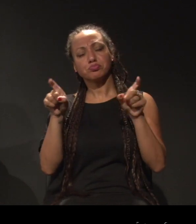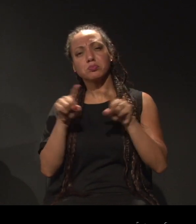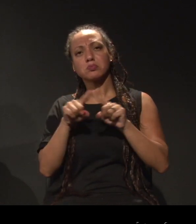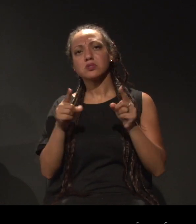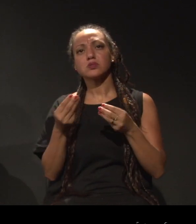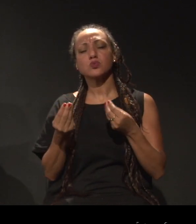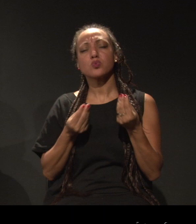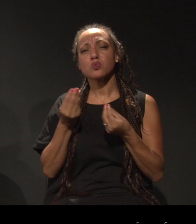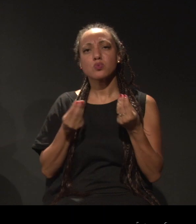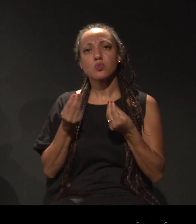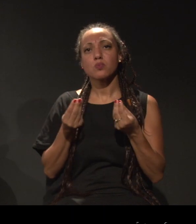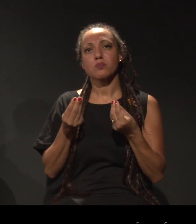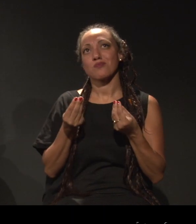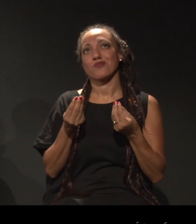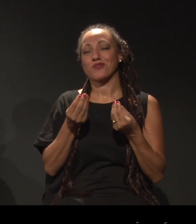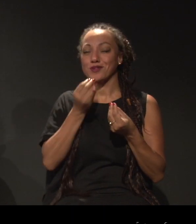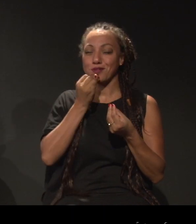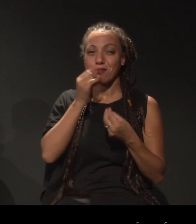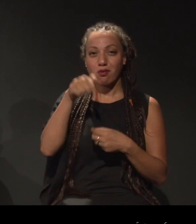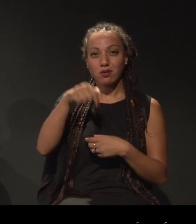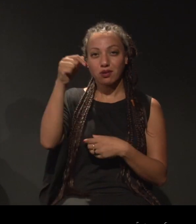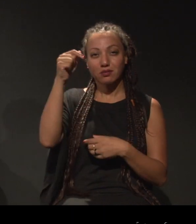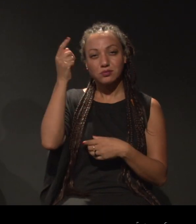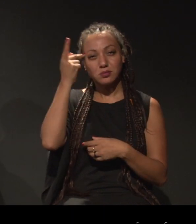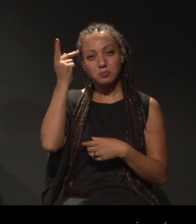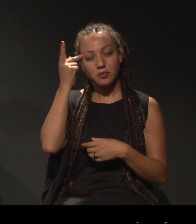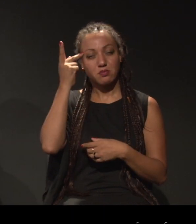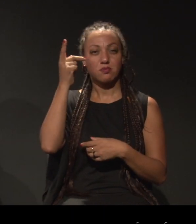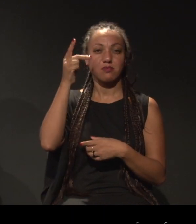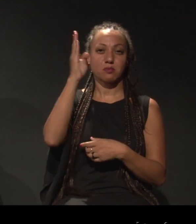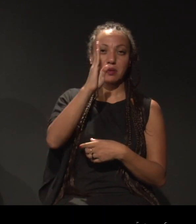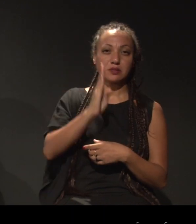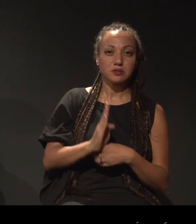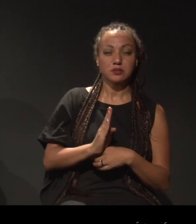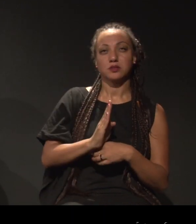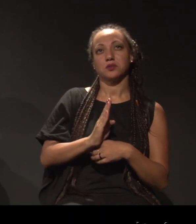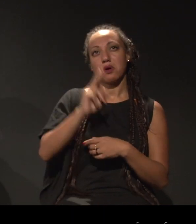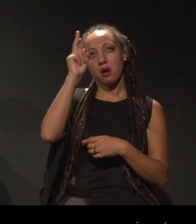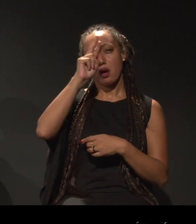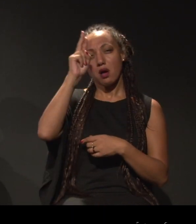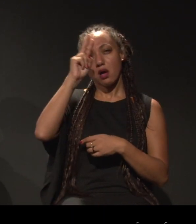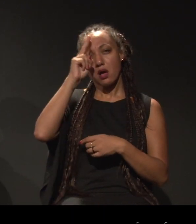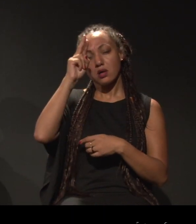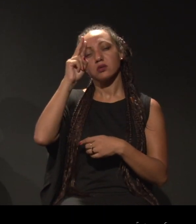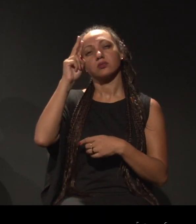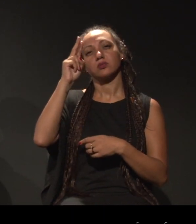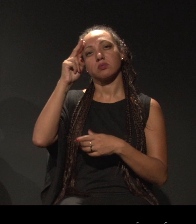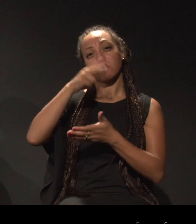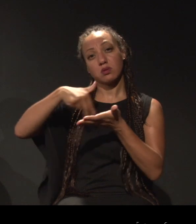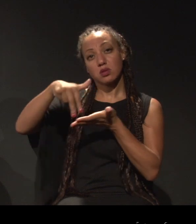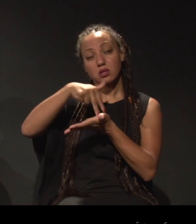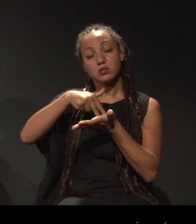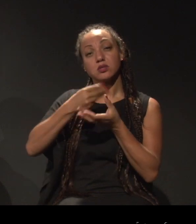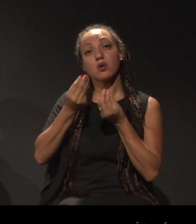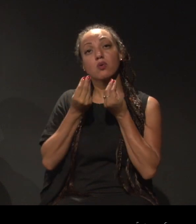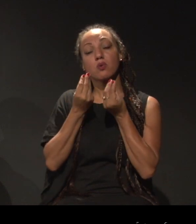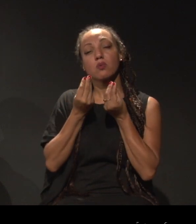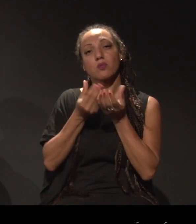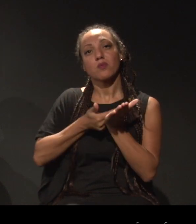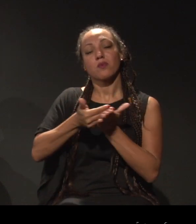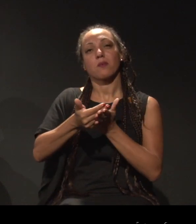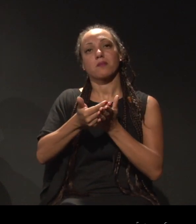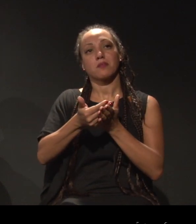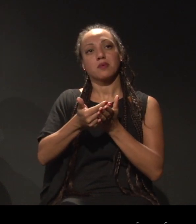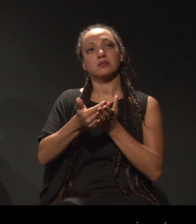mundo, nesse mundo paulistano, brasileiro, na história da dança, de maneira mais ampla e